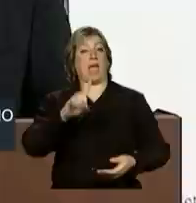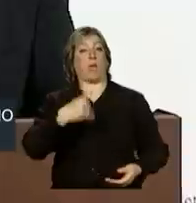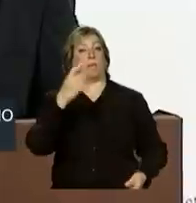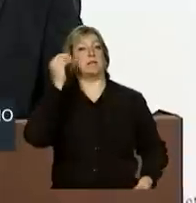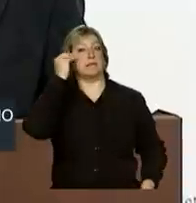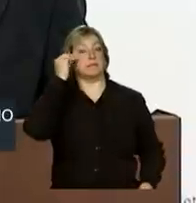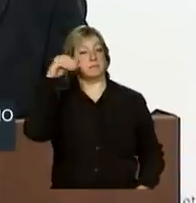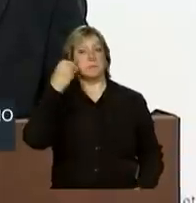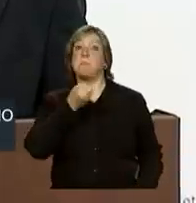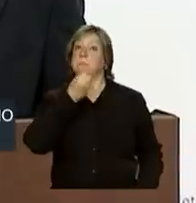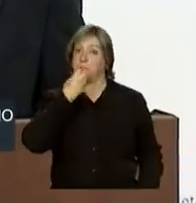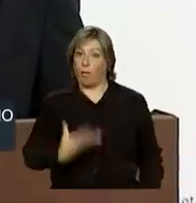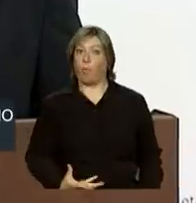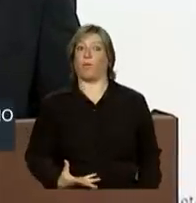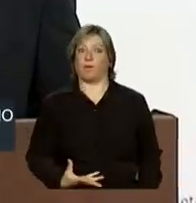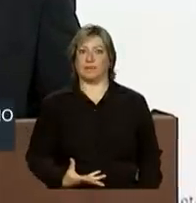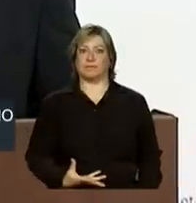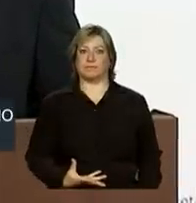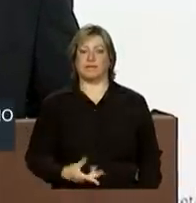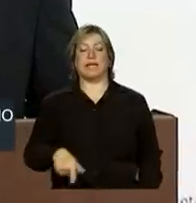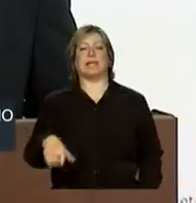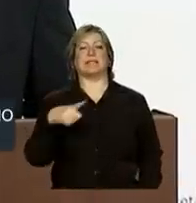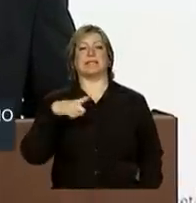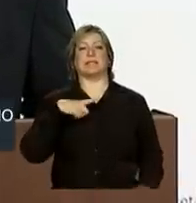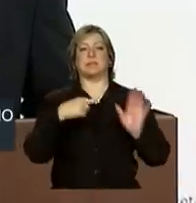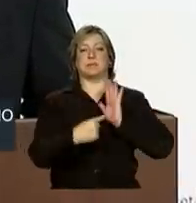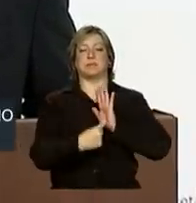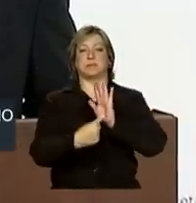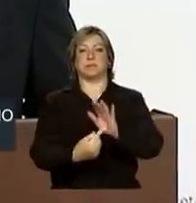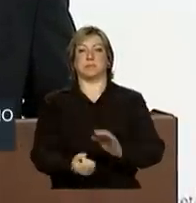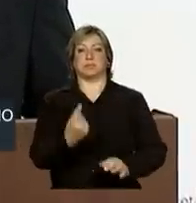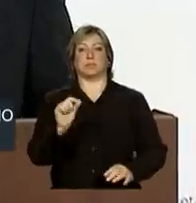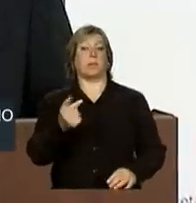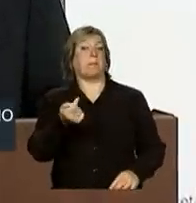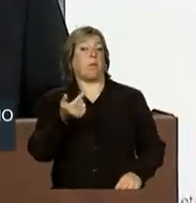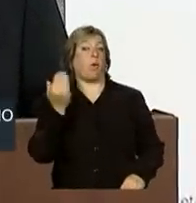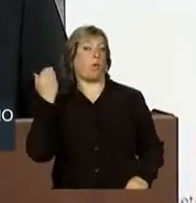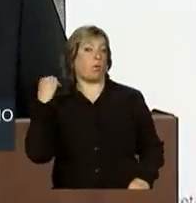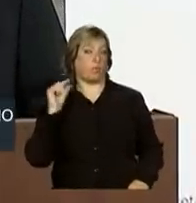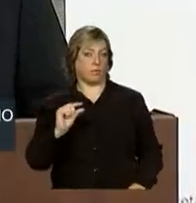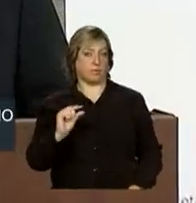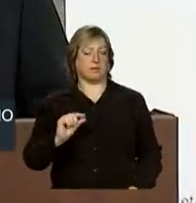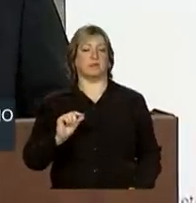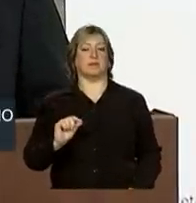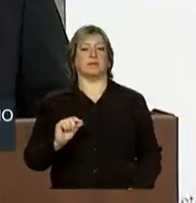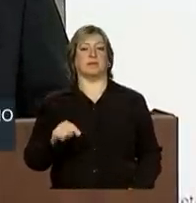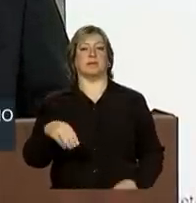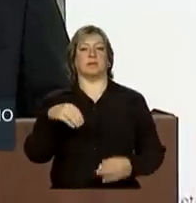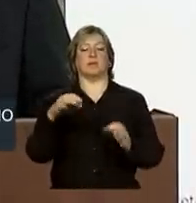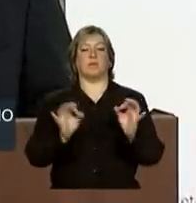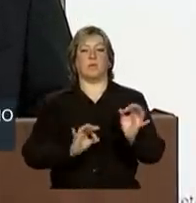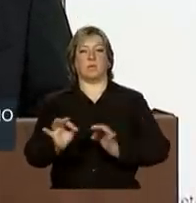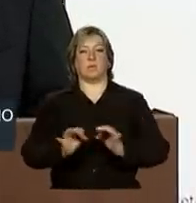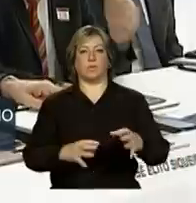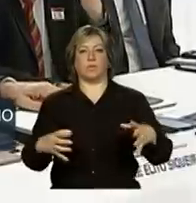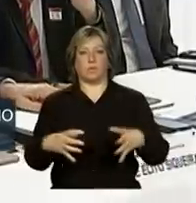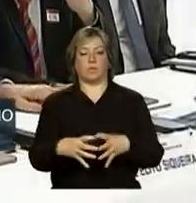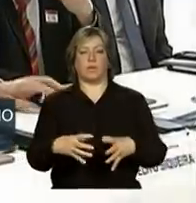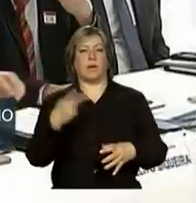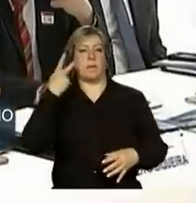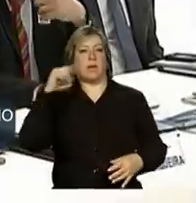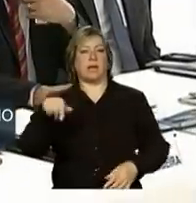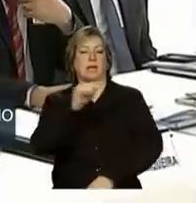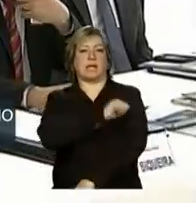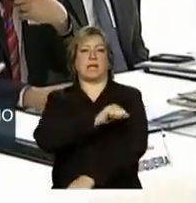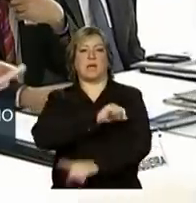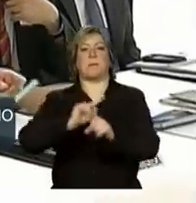experiência exitosa. Ela se manifestou agora, recentemente, na organização para a